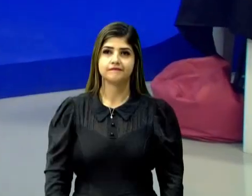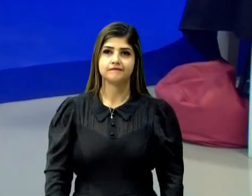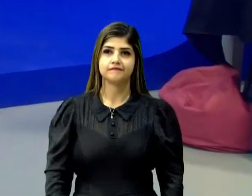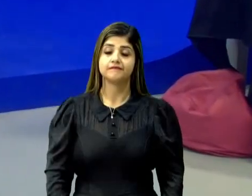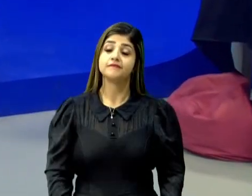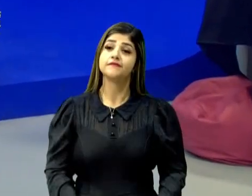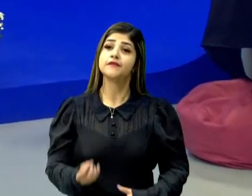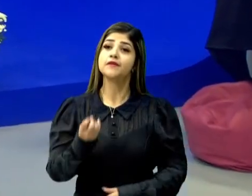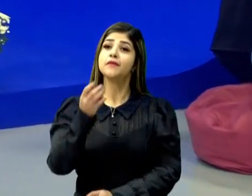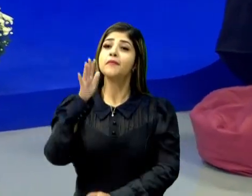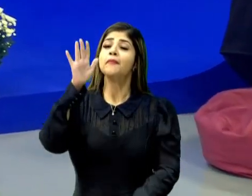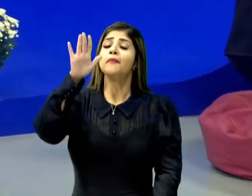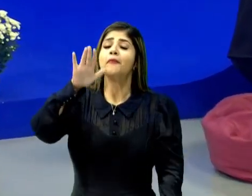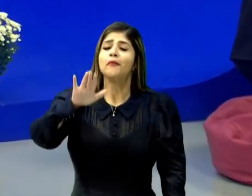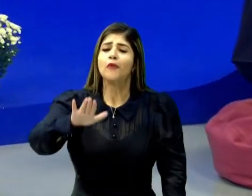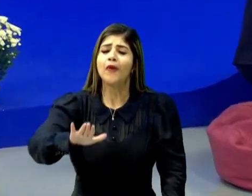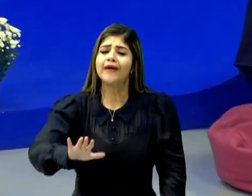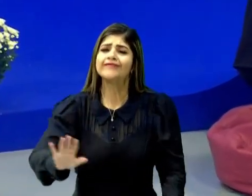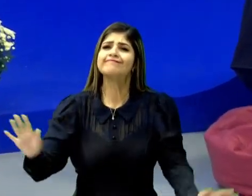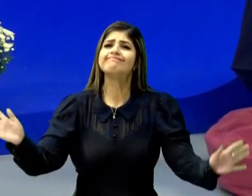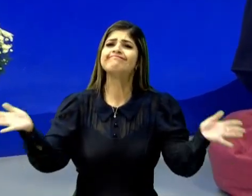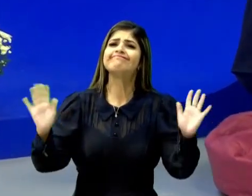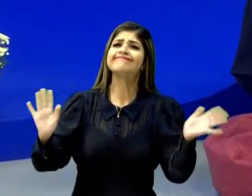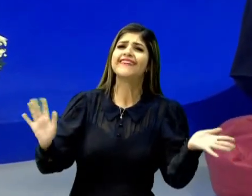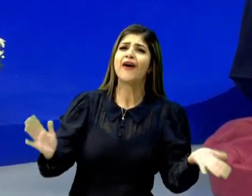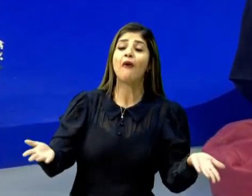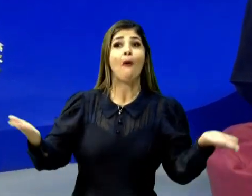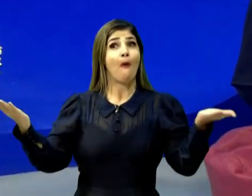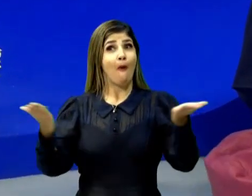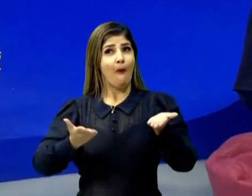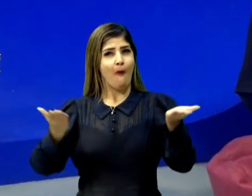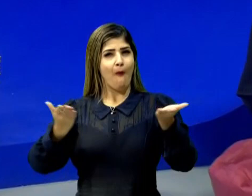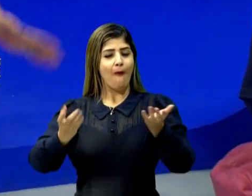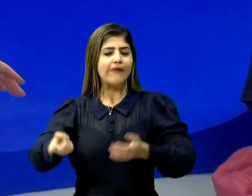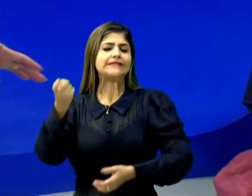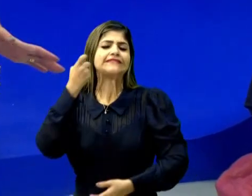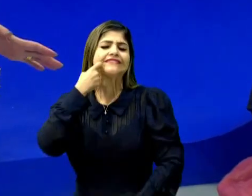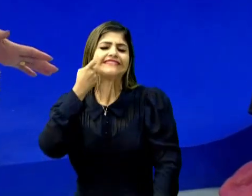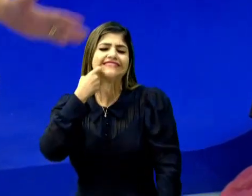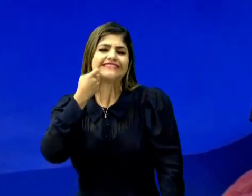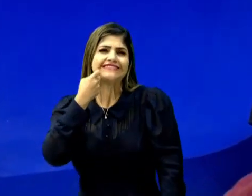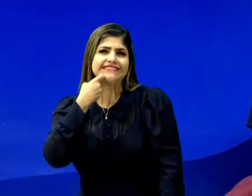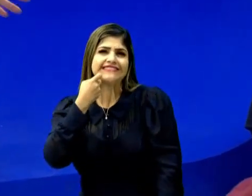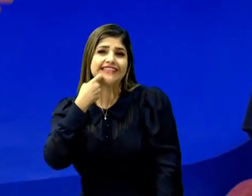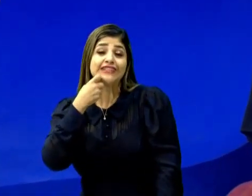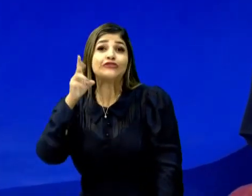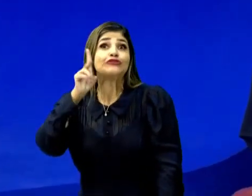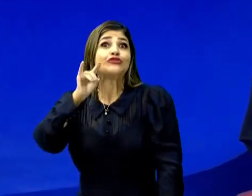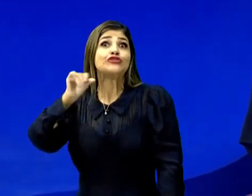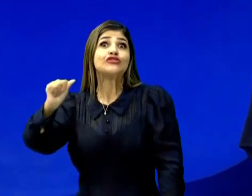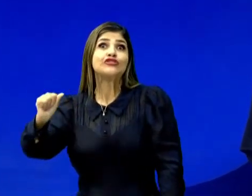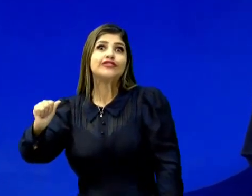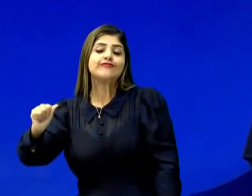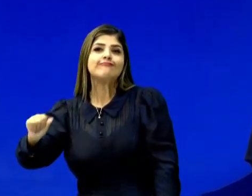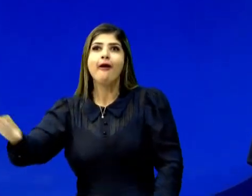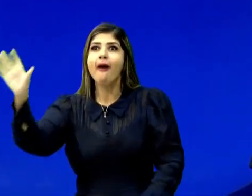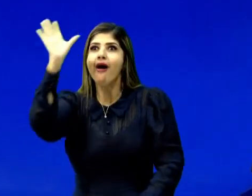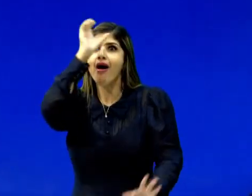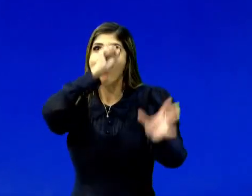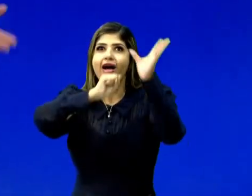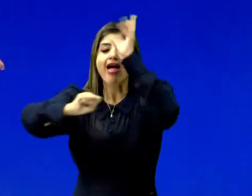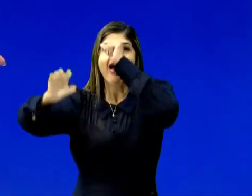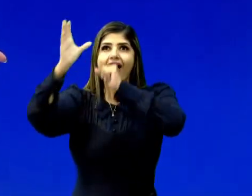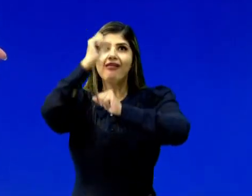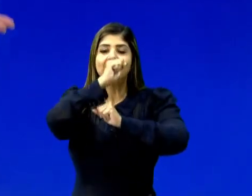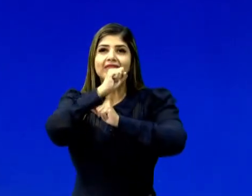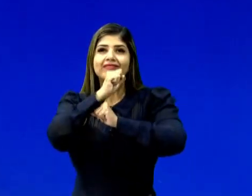Boa tarde, galera! Hoje é sexta-feira, dia de aprender com